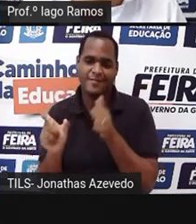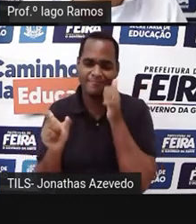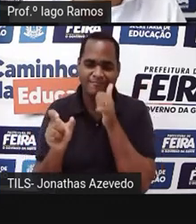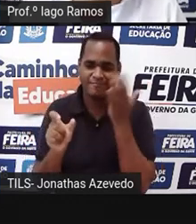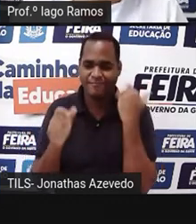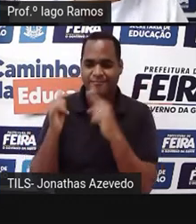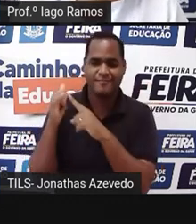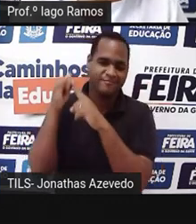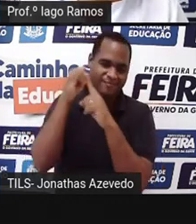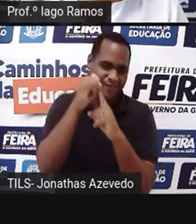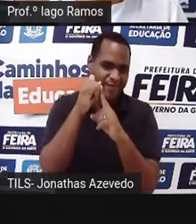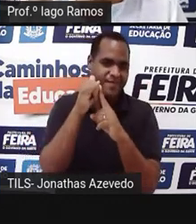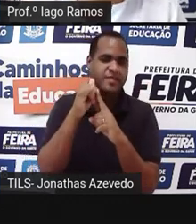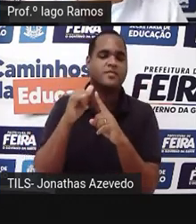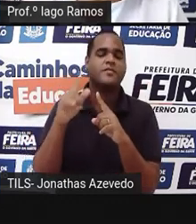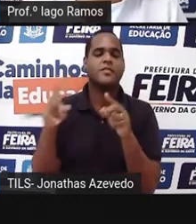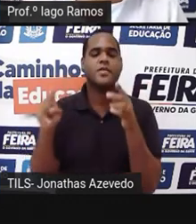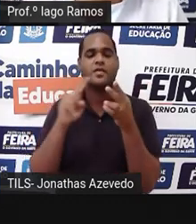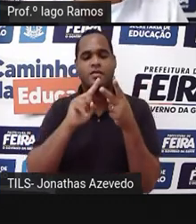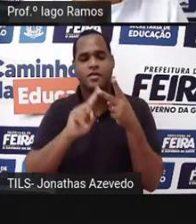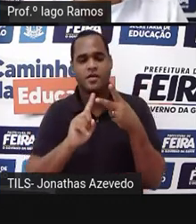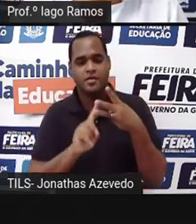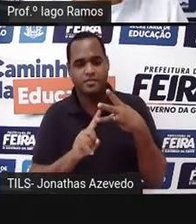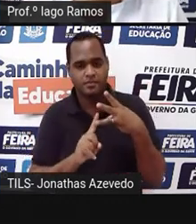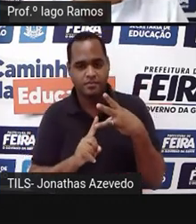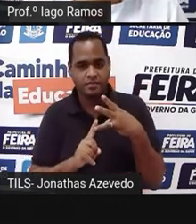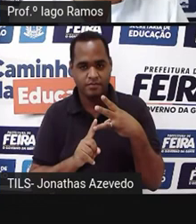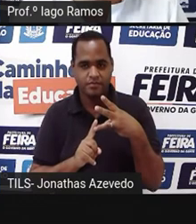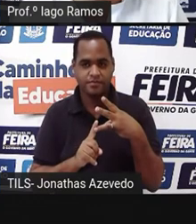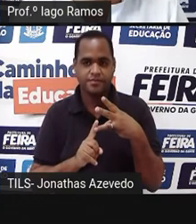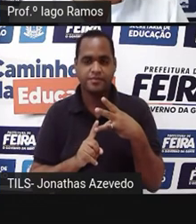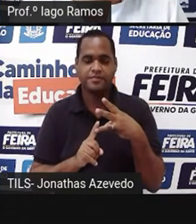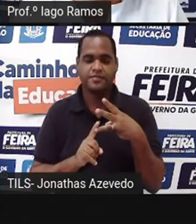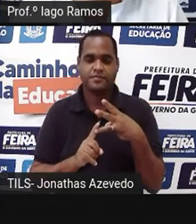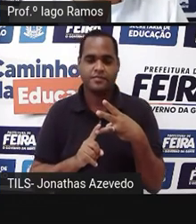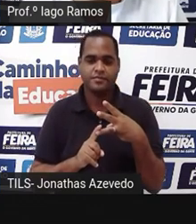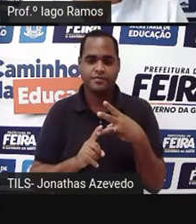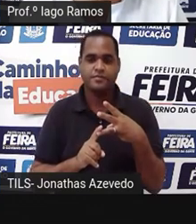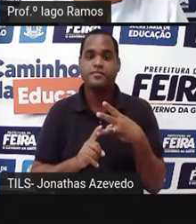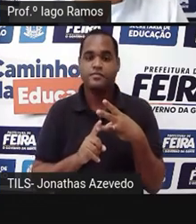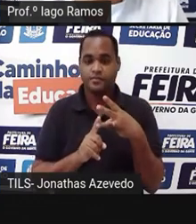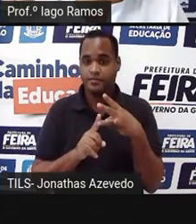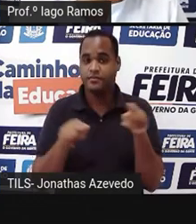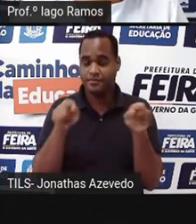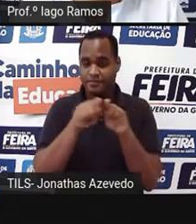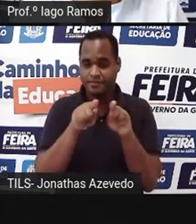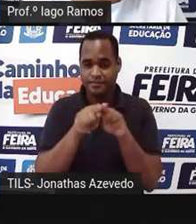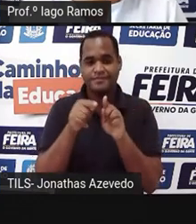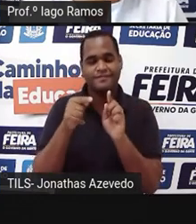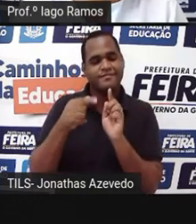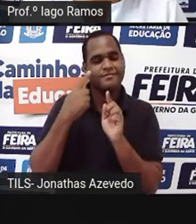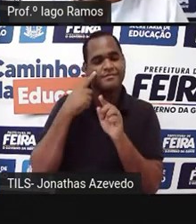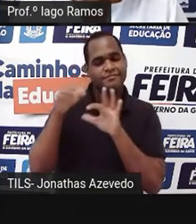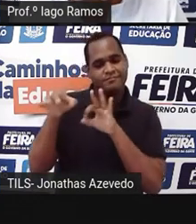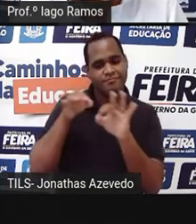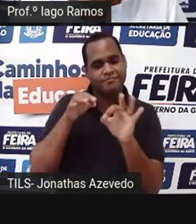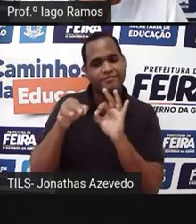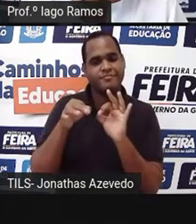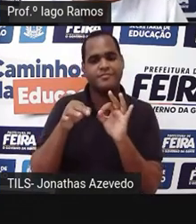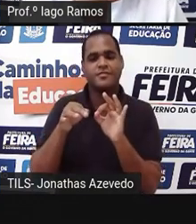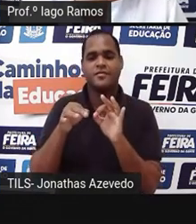e a NASA e o último aqui tá bom? é também de um dos problemas ali